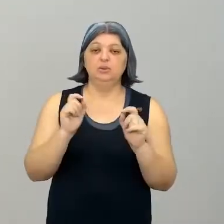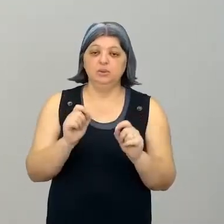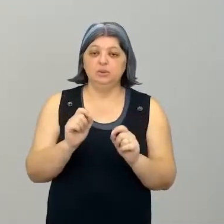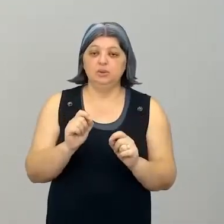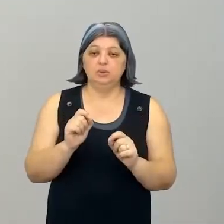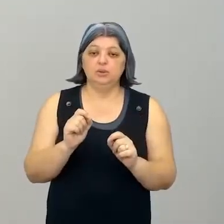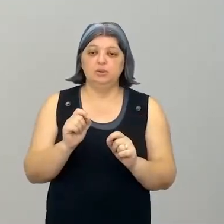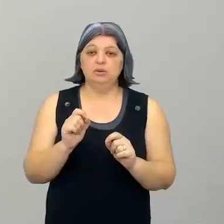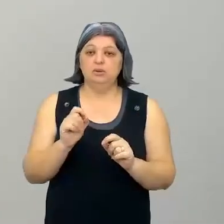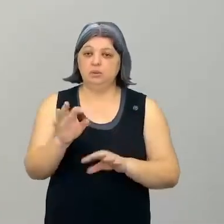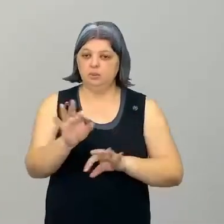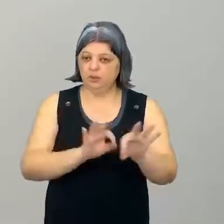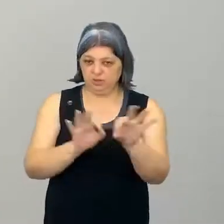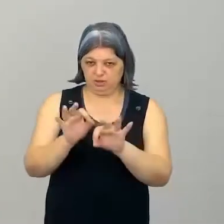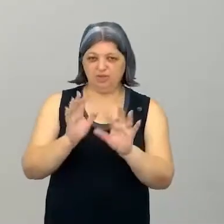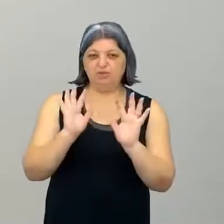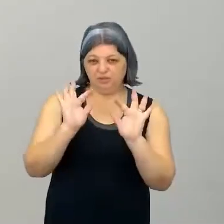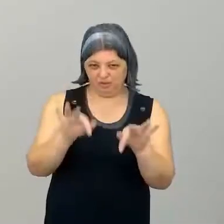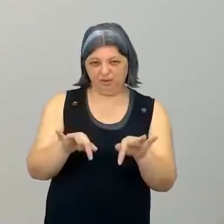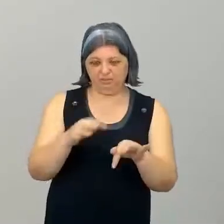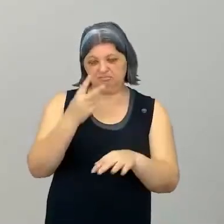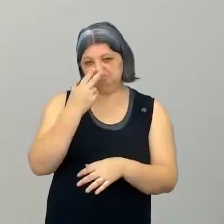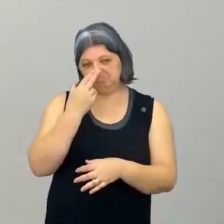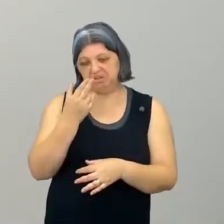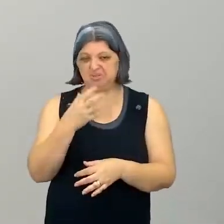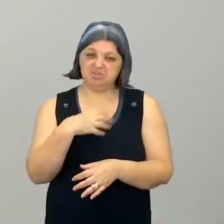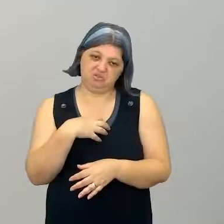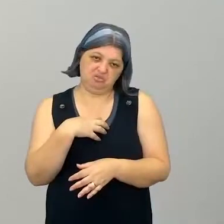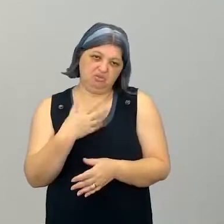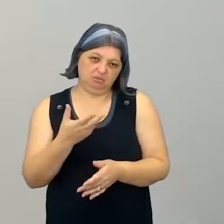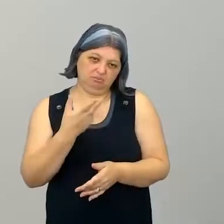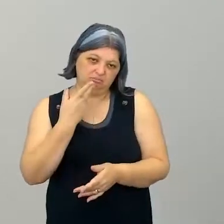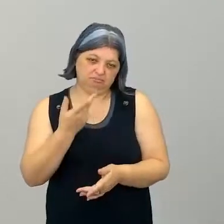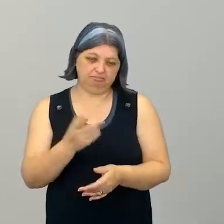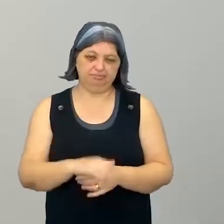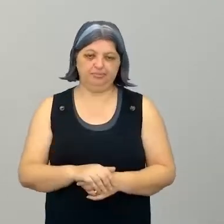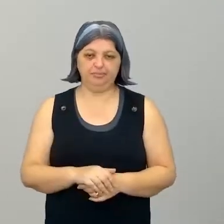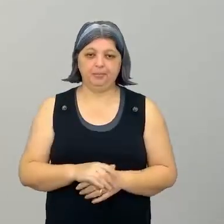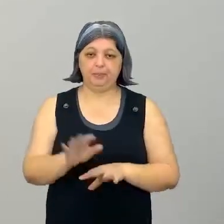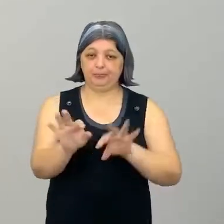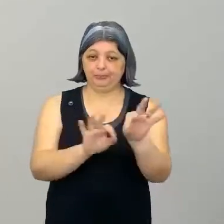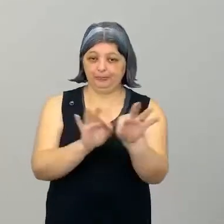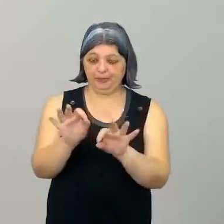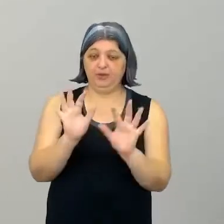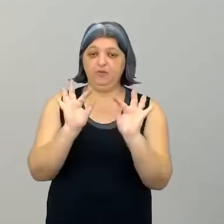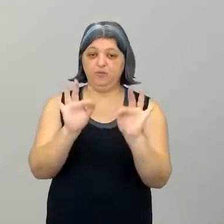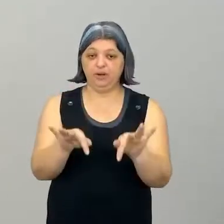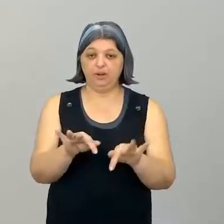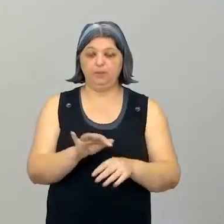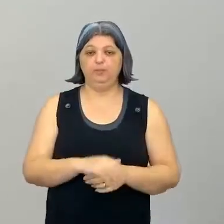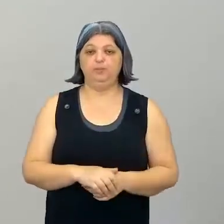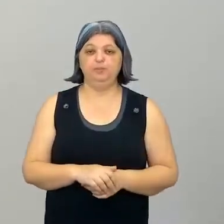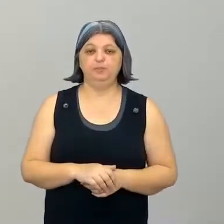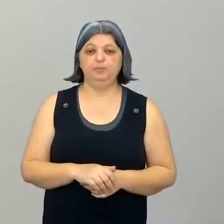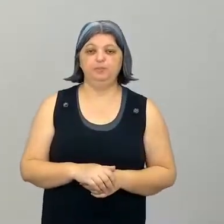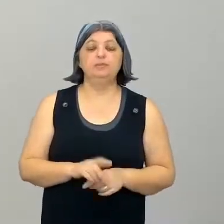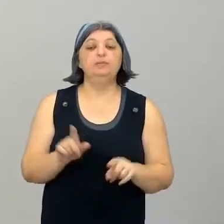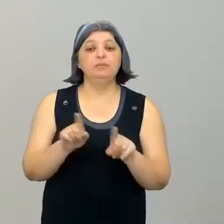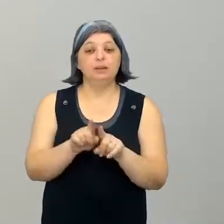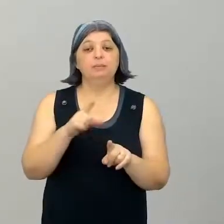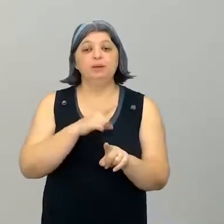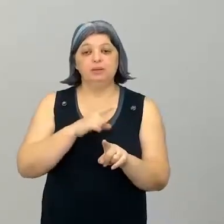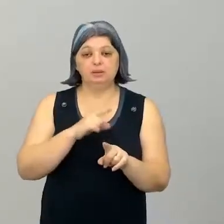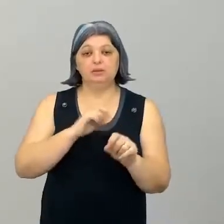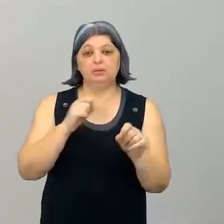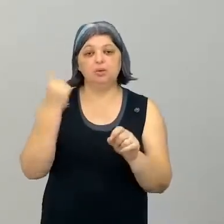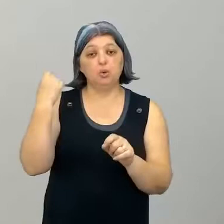projeto final, acho que é assim que a gente pode colocar, nosso projetinho final. E a gente ainda vai ter uma